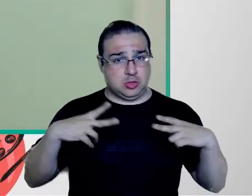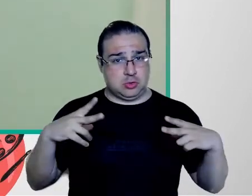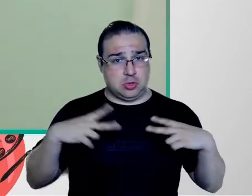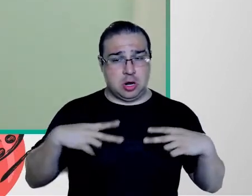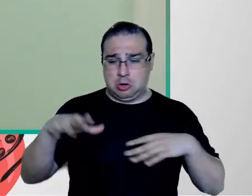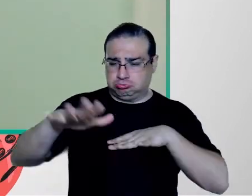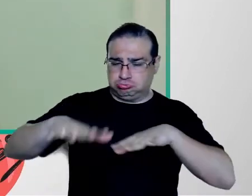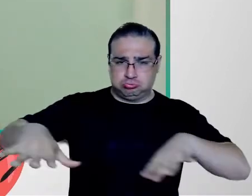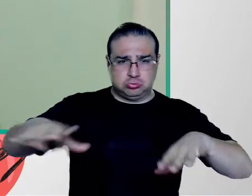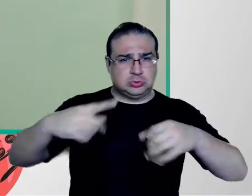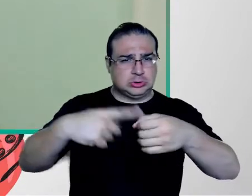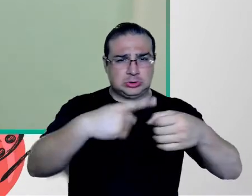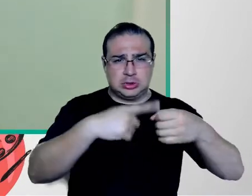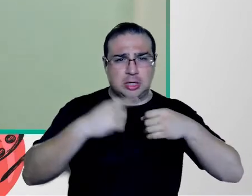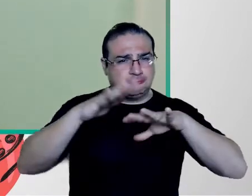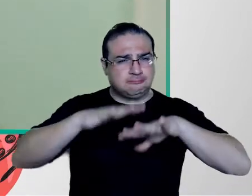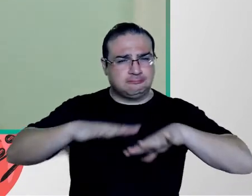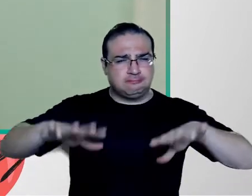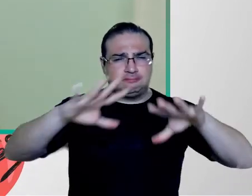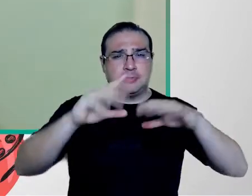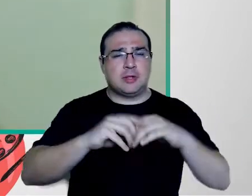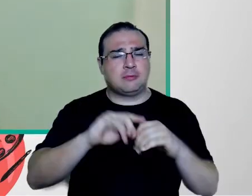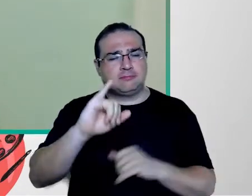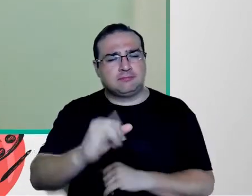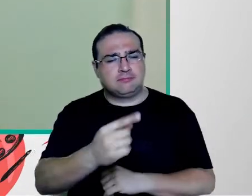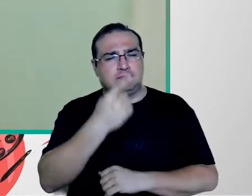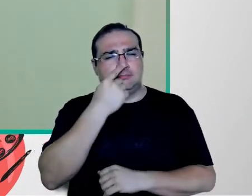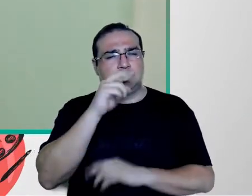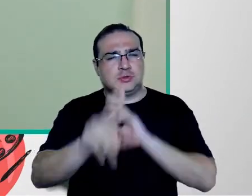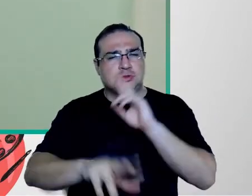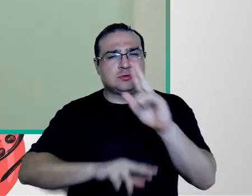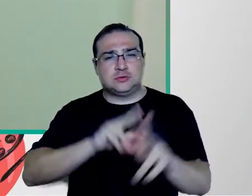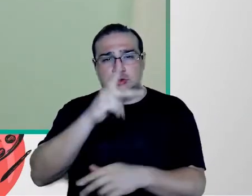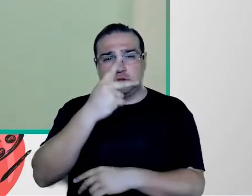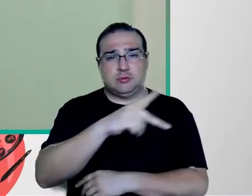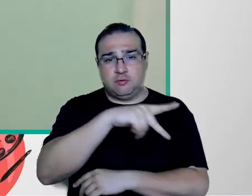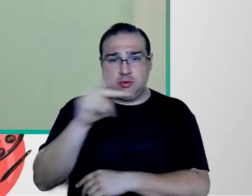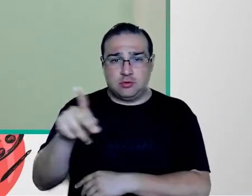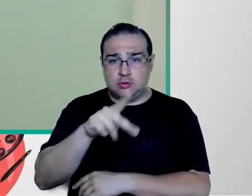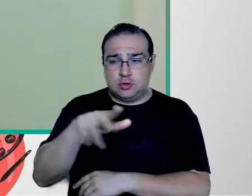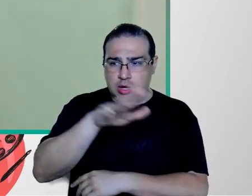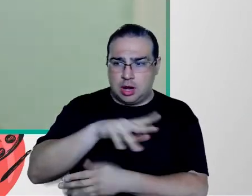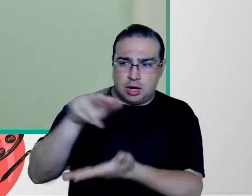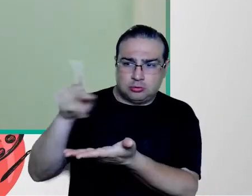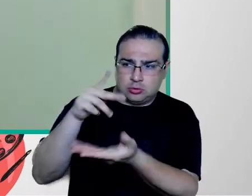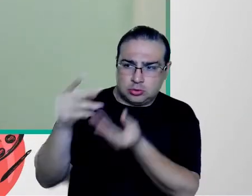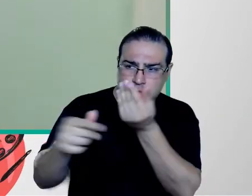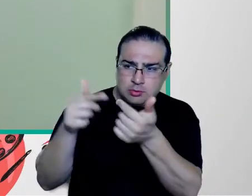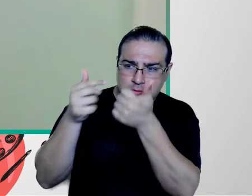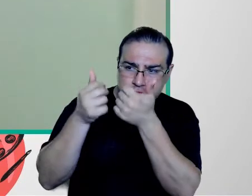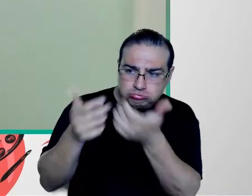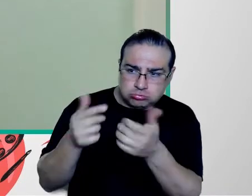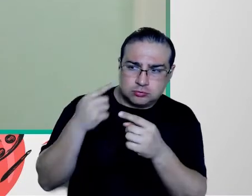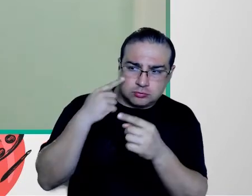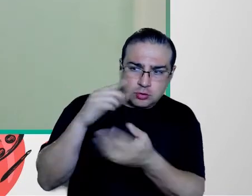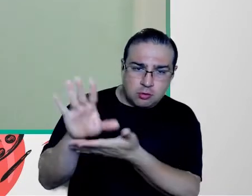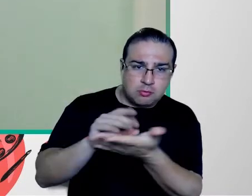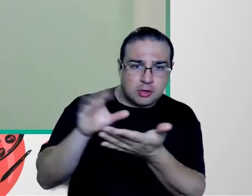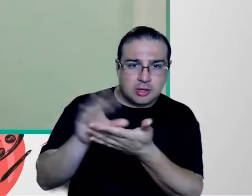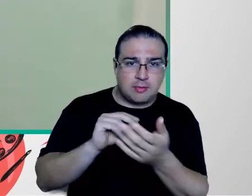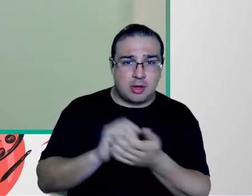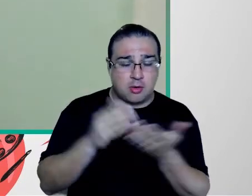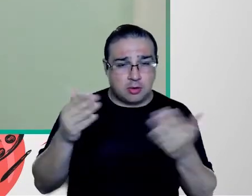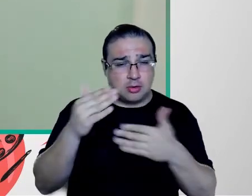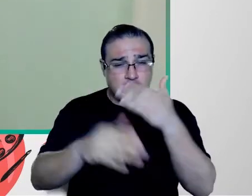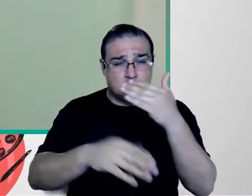central, da periferia, e aí eu pude me inspirar em diferentes professores na atuação. Atualmente, eu desenvolvo,